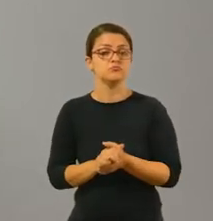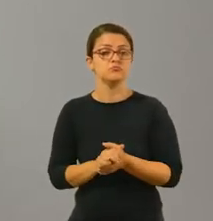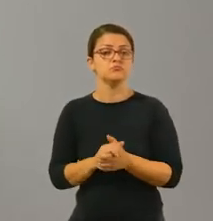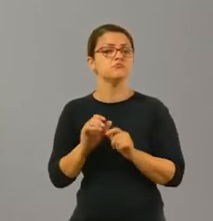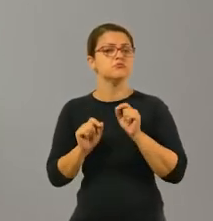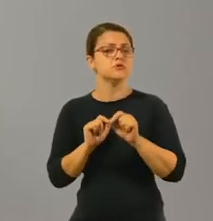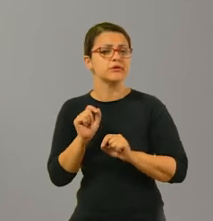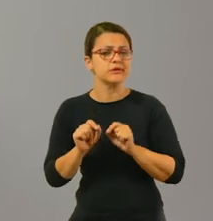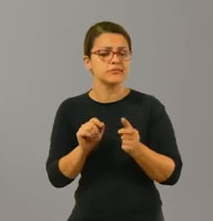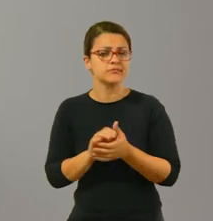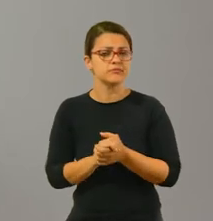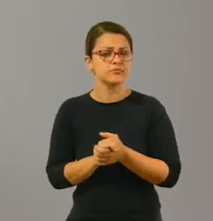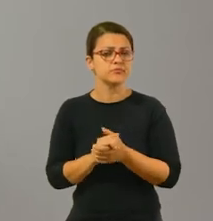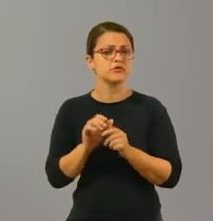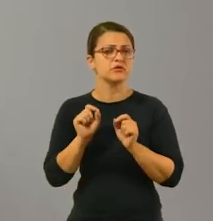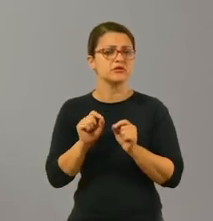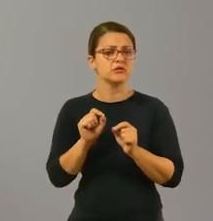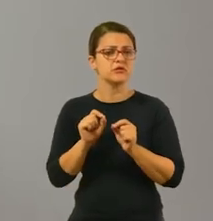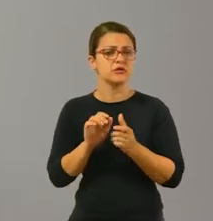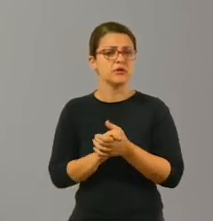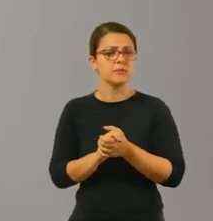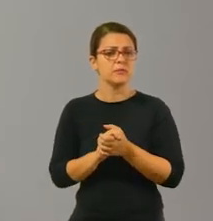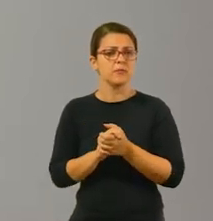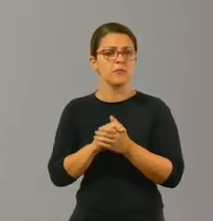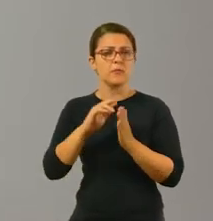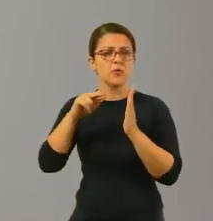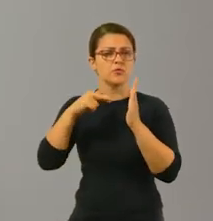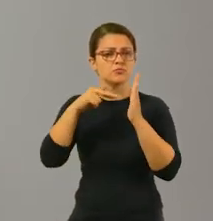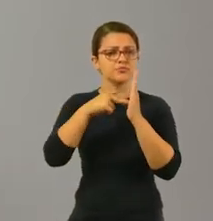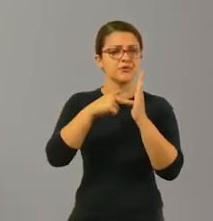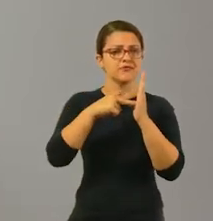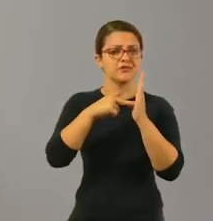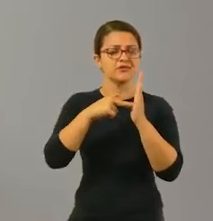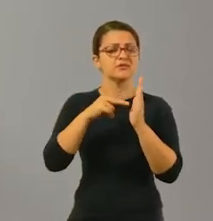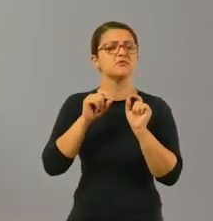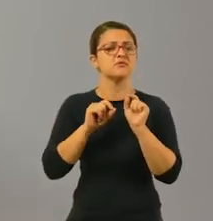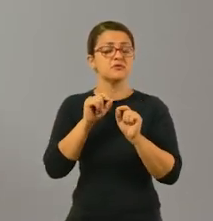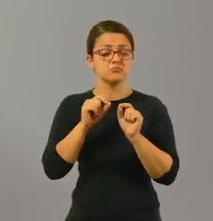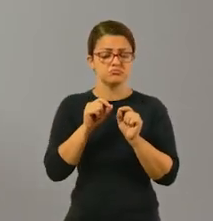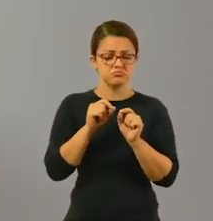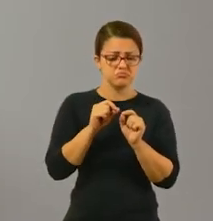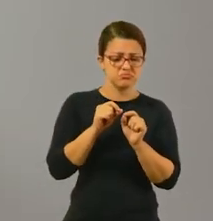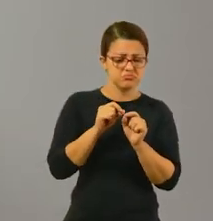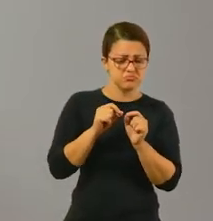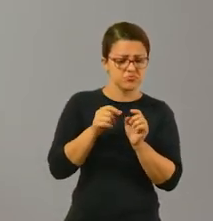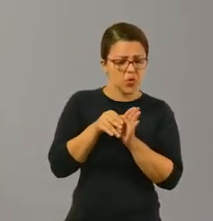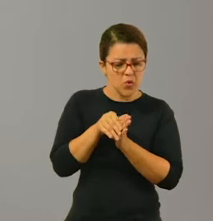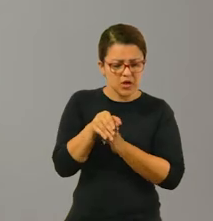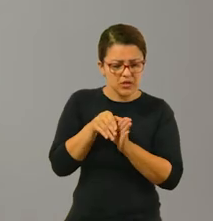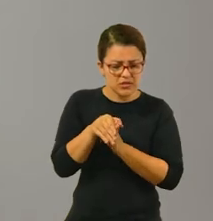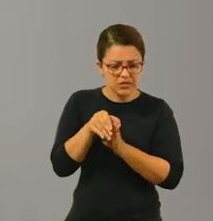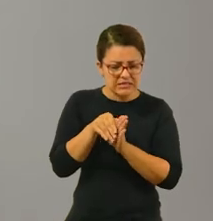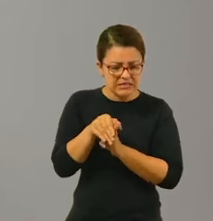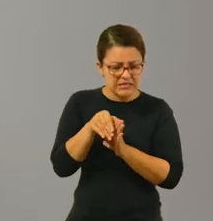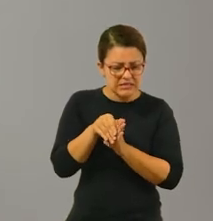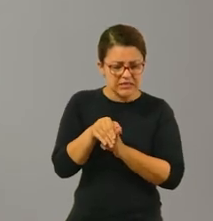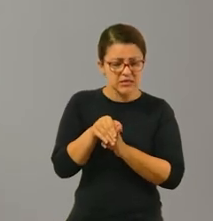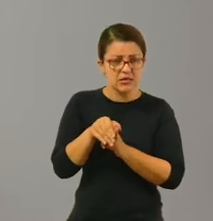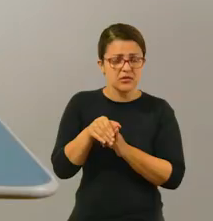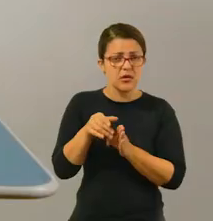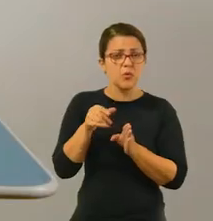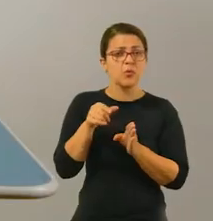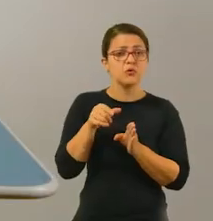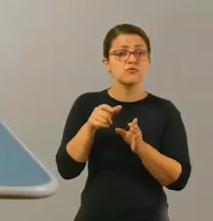que é da localização? O ponto de referência. O ponto de referência serve para nos orientarmos quando vamos em algum